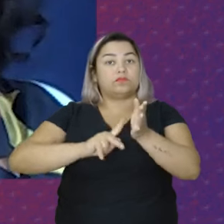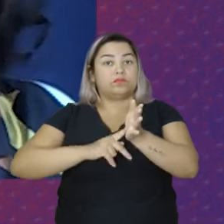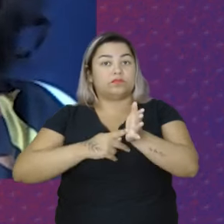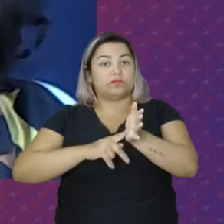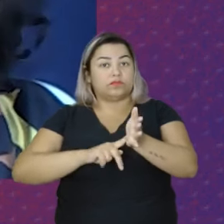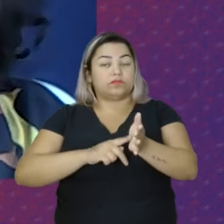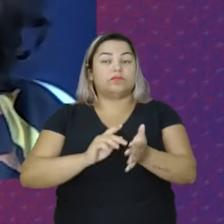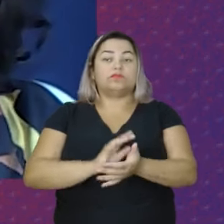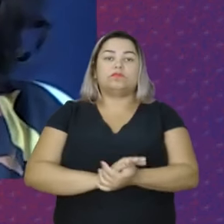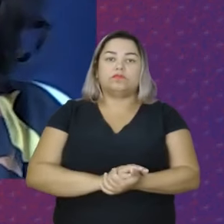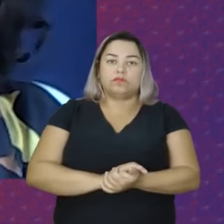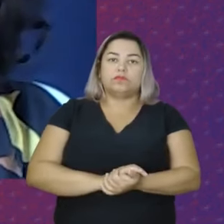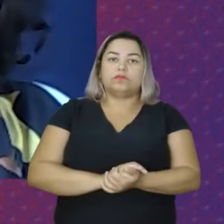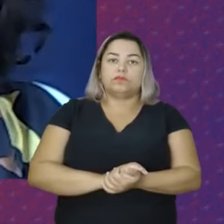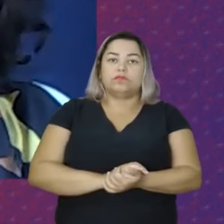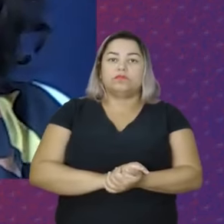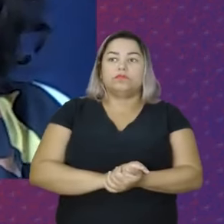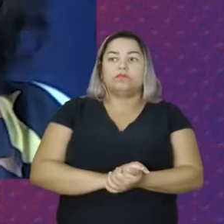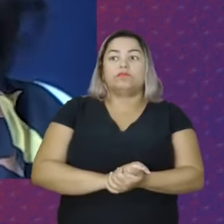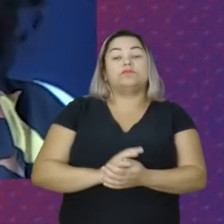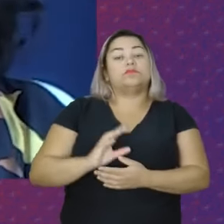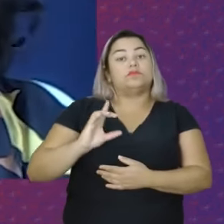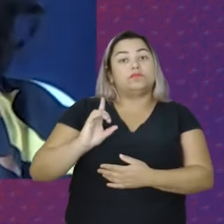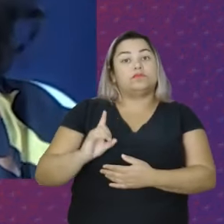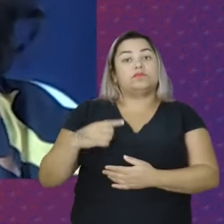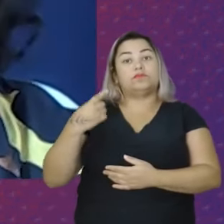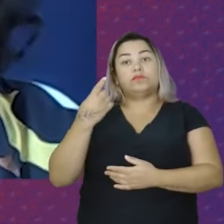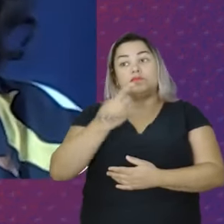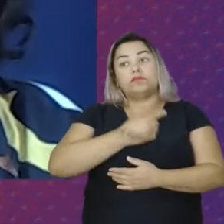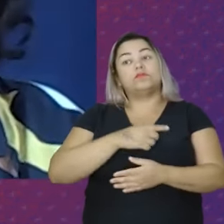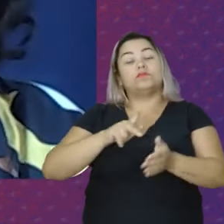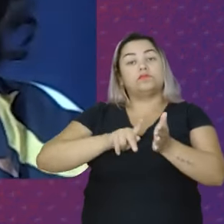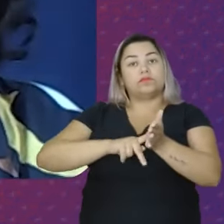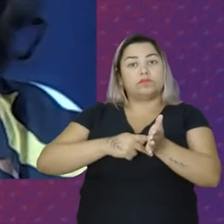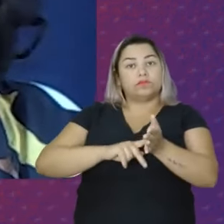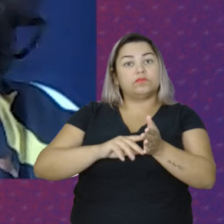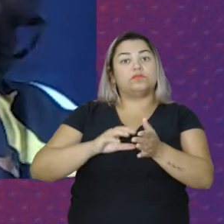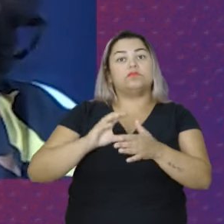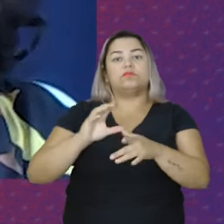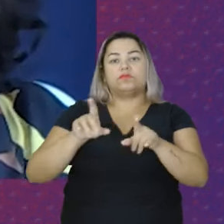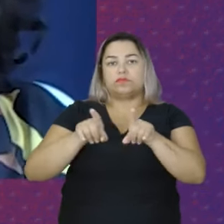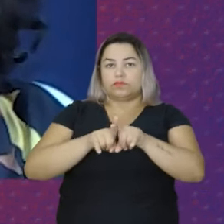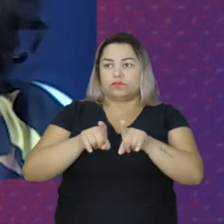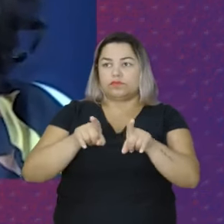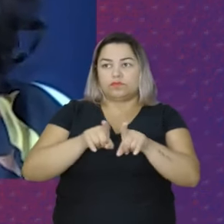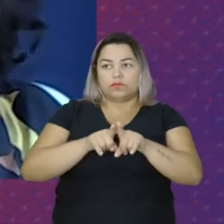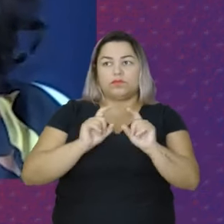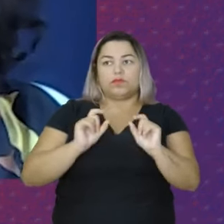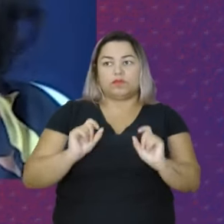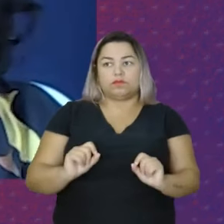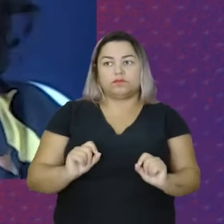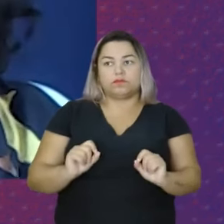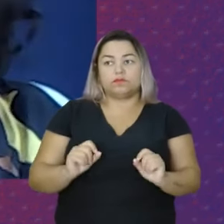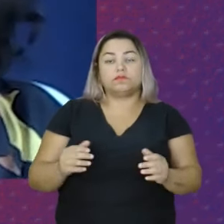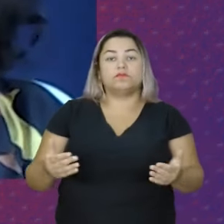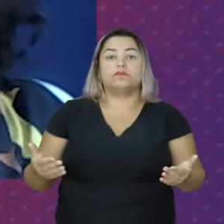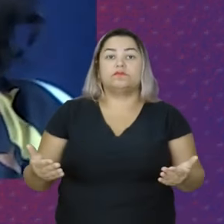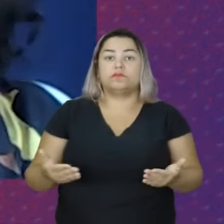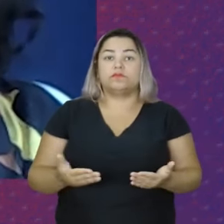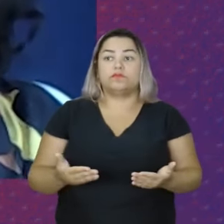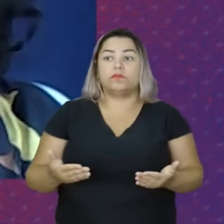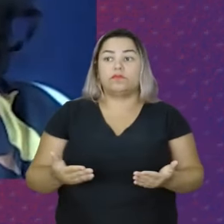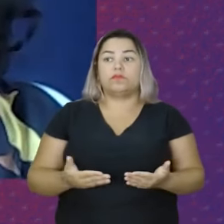origem Fui da direção Do nosso sindicato Aqui em Curitiba E a partir